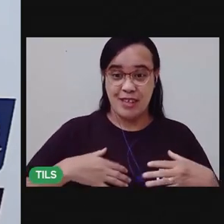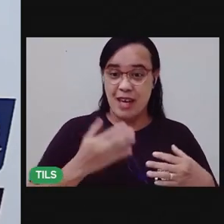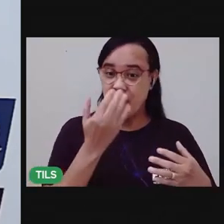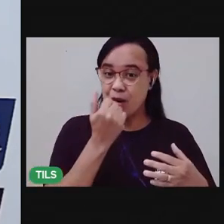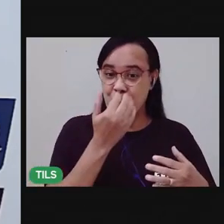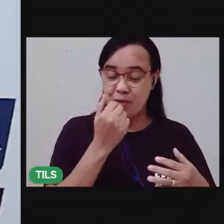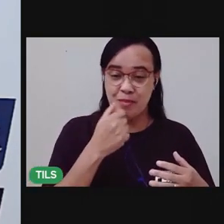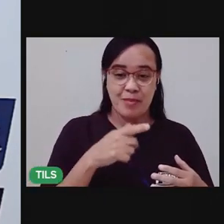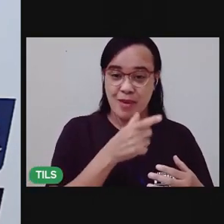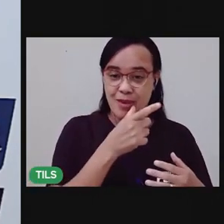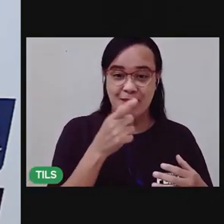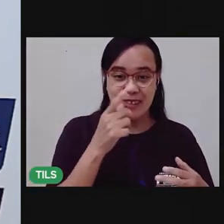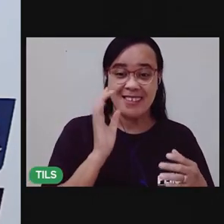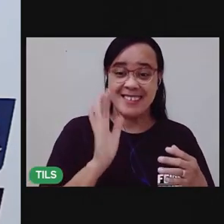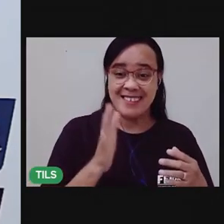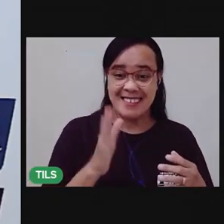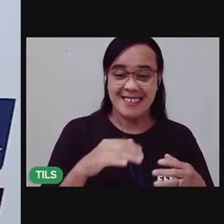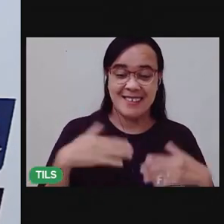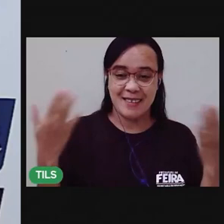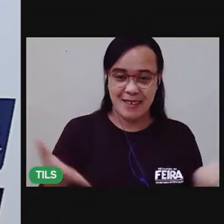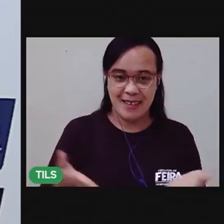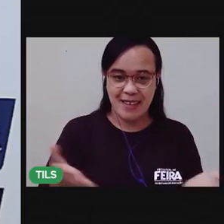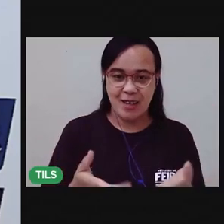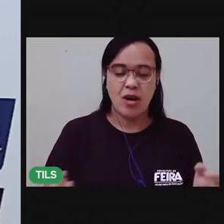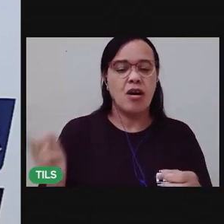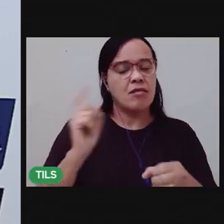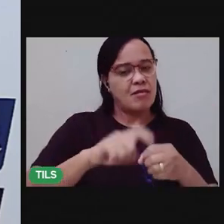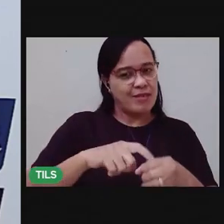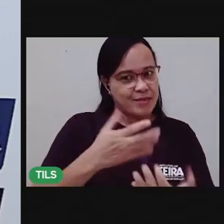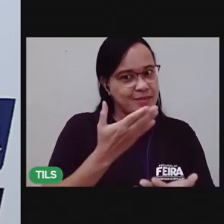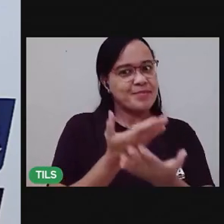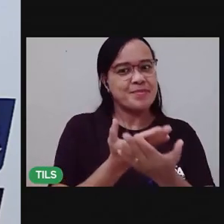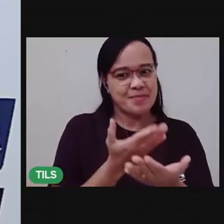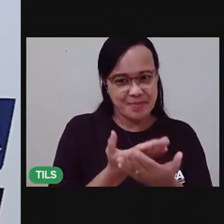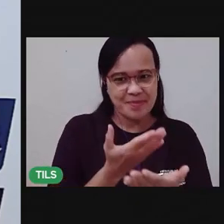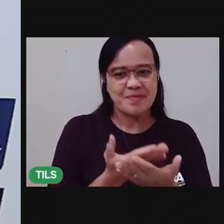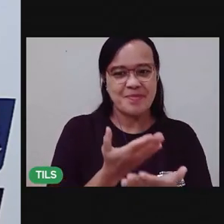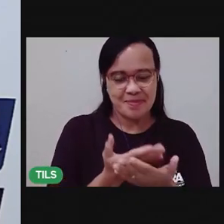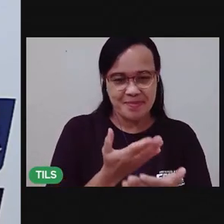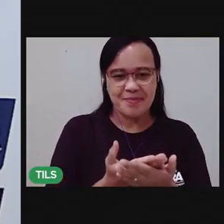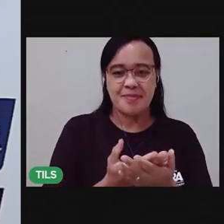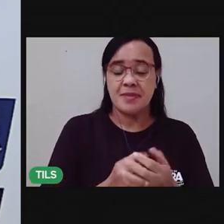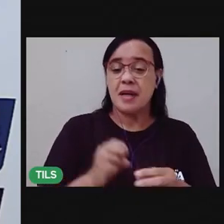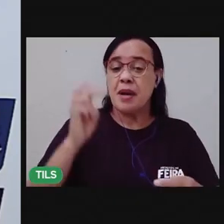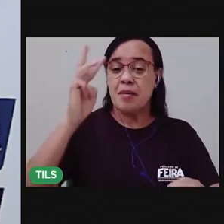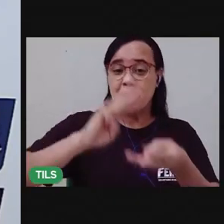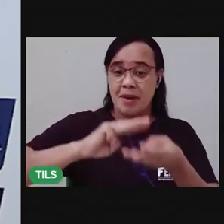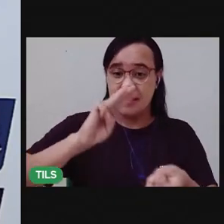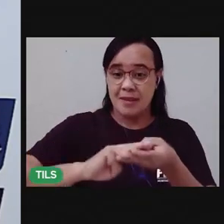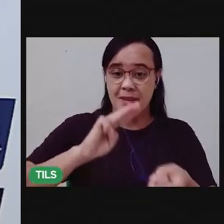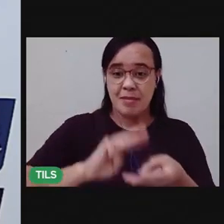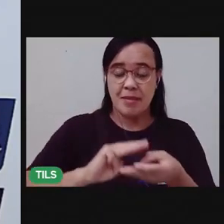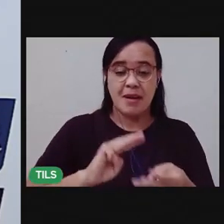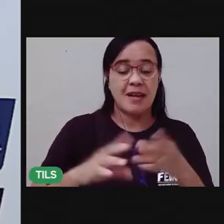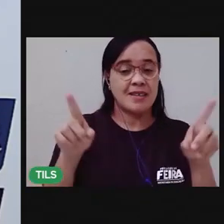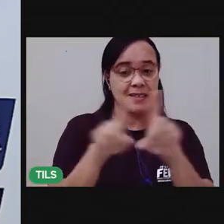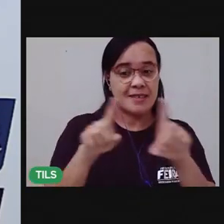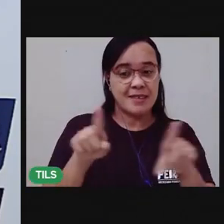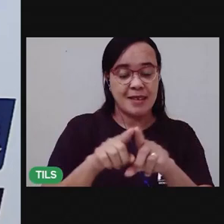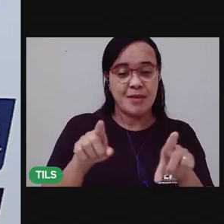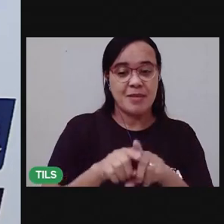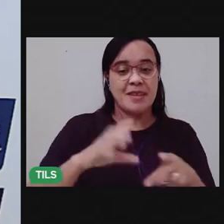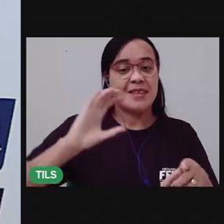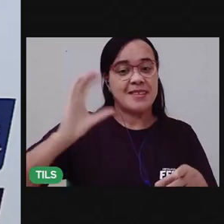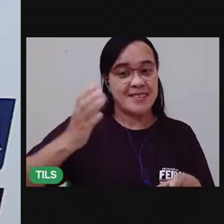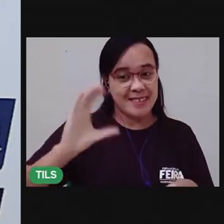lanchinho. Agora vamos aqui voltar para a nossa aula. Agora com a aula de Matemática e Ciências,